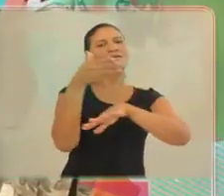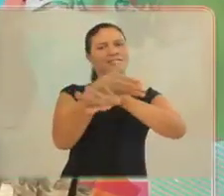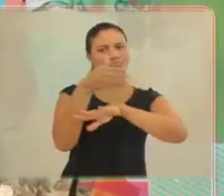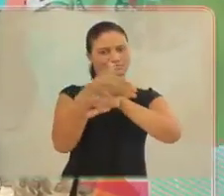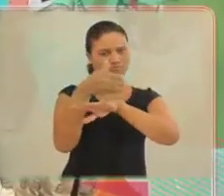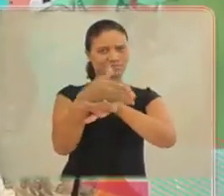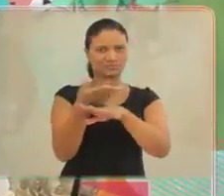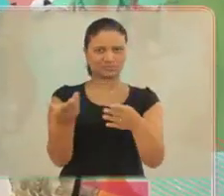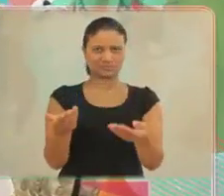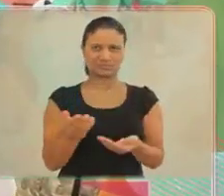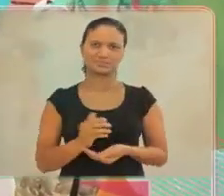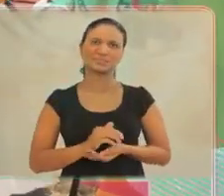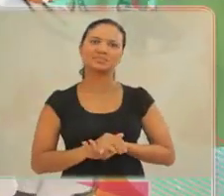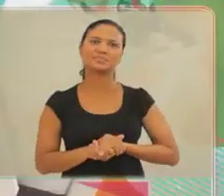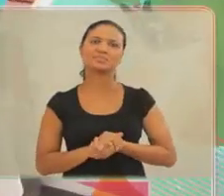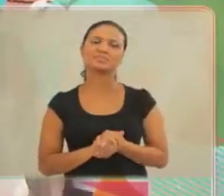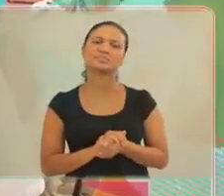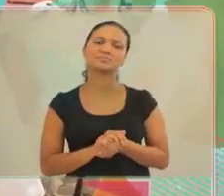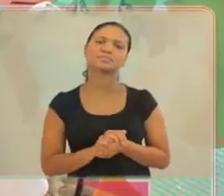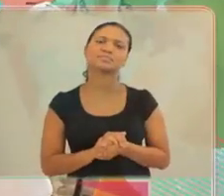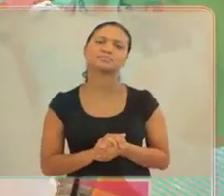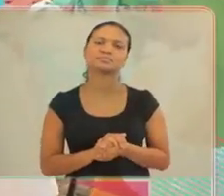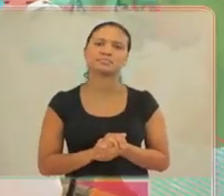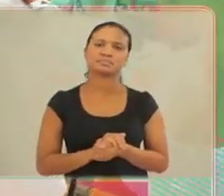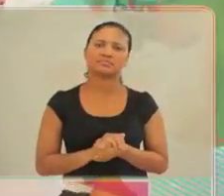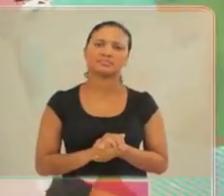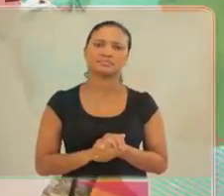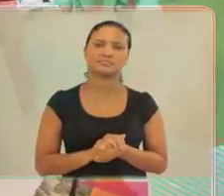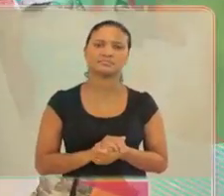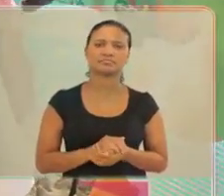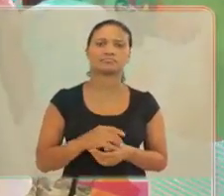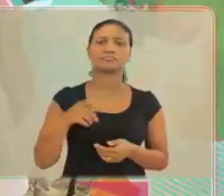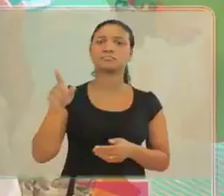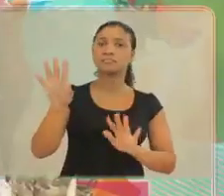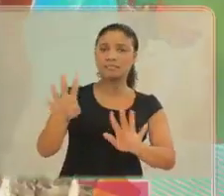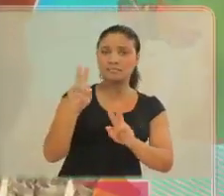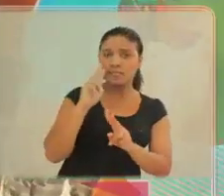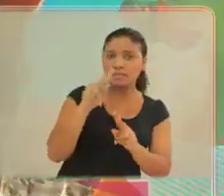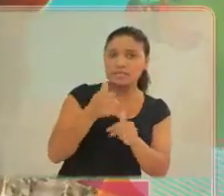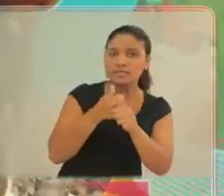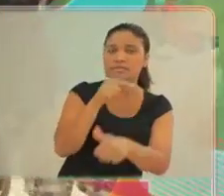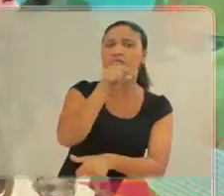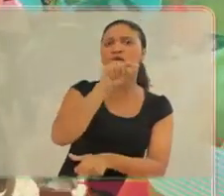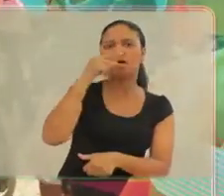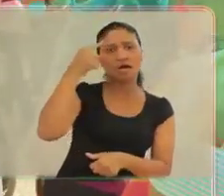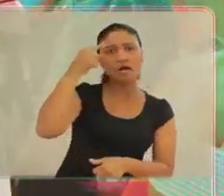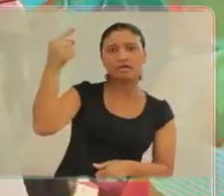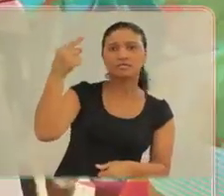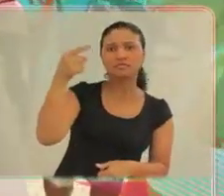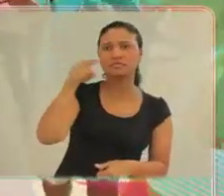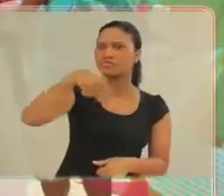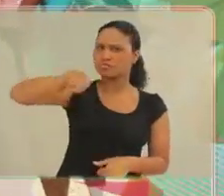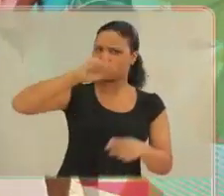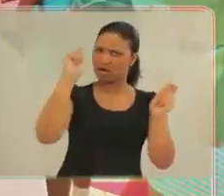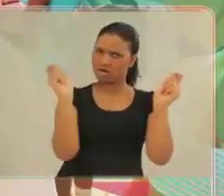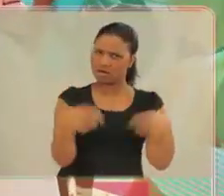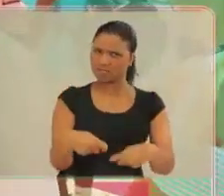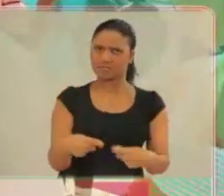mobilizar muito mais pessoas, para que eles percebam que nós temos que ter mais